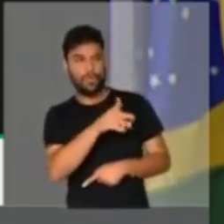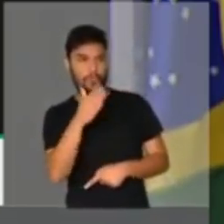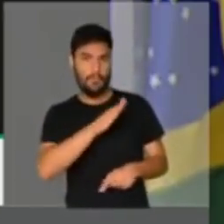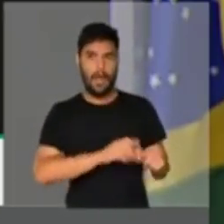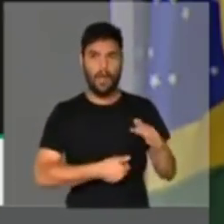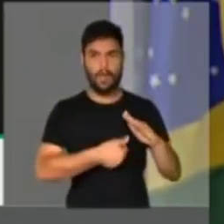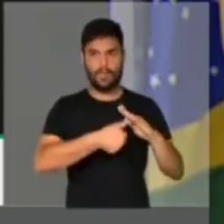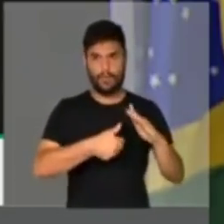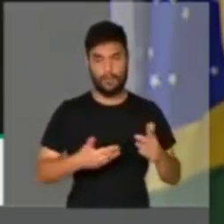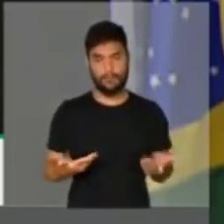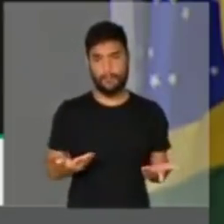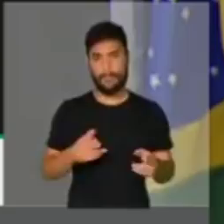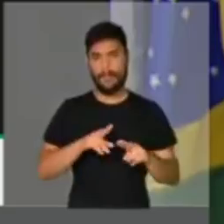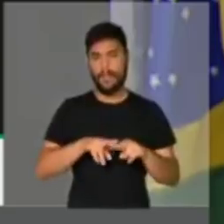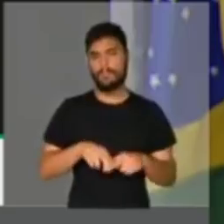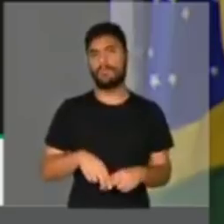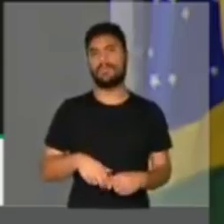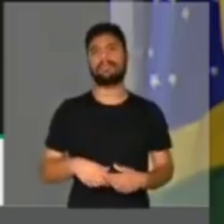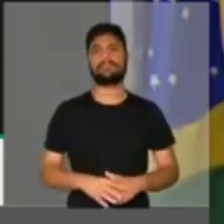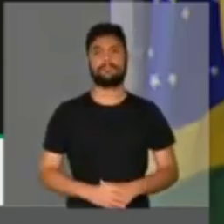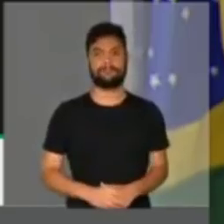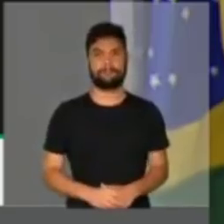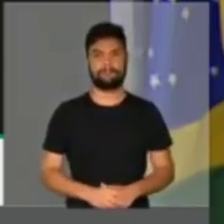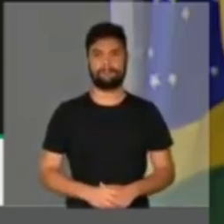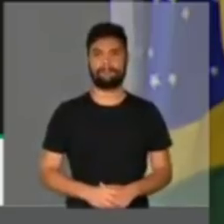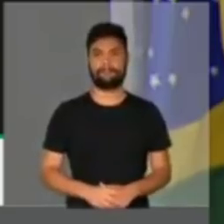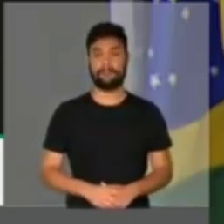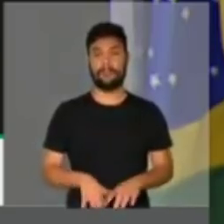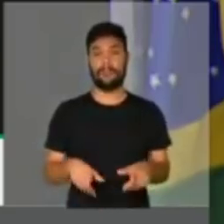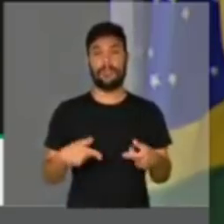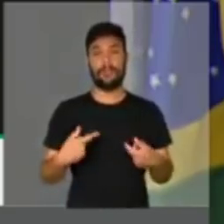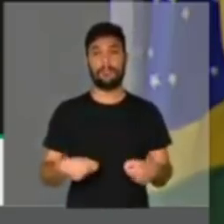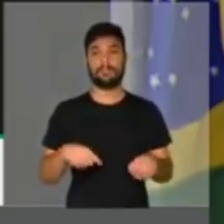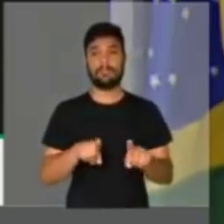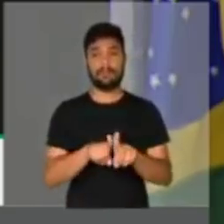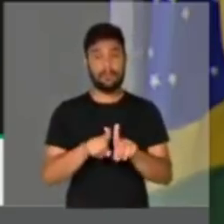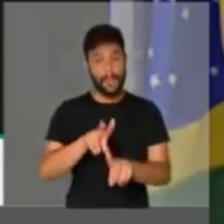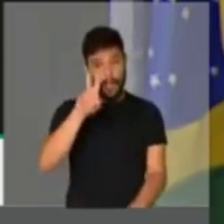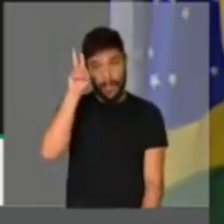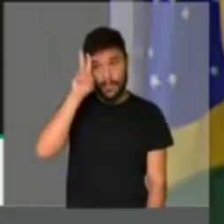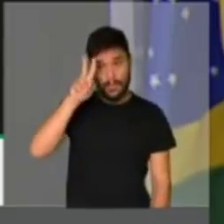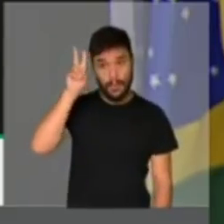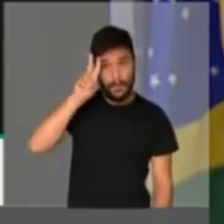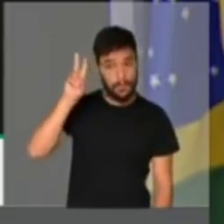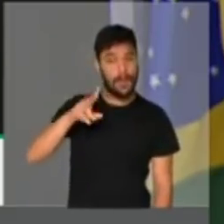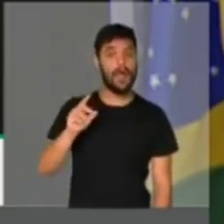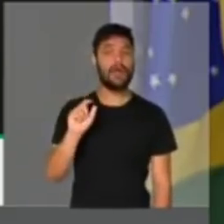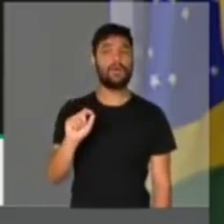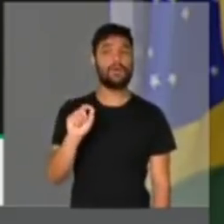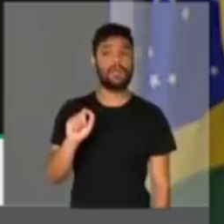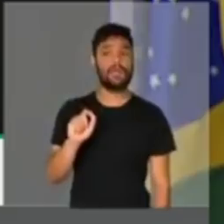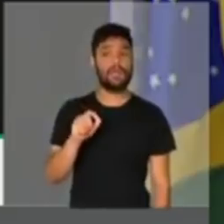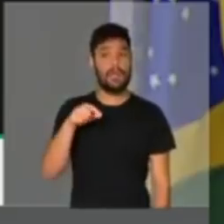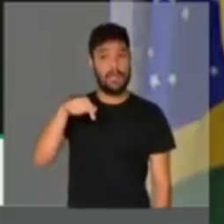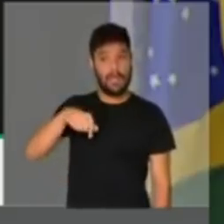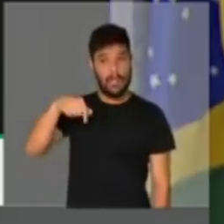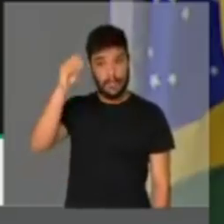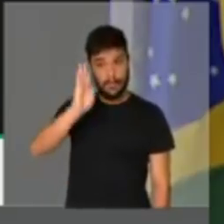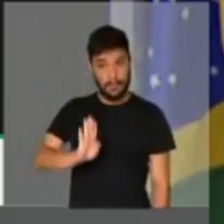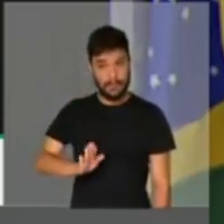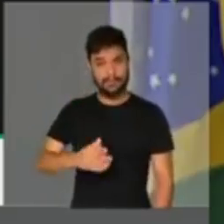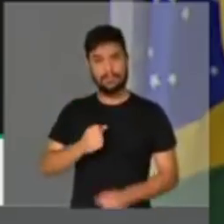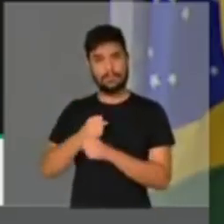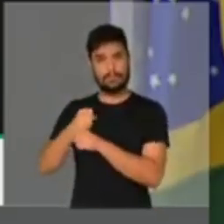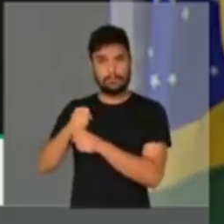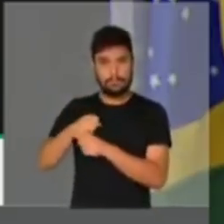setores. Dito isso, feita essa ressalva, também precisa-se ter uma memória do que aconteceu nesse país durante os